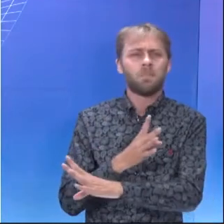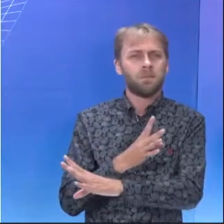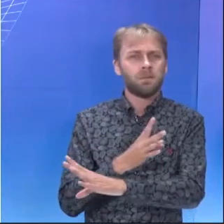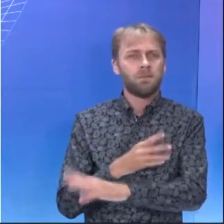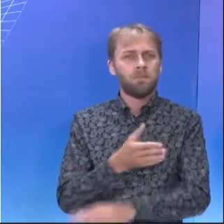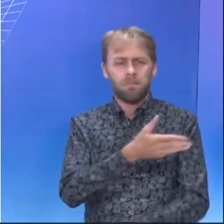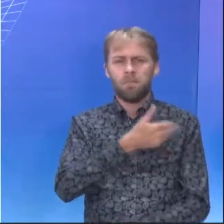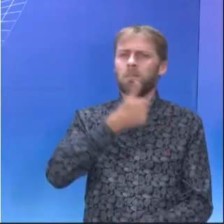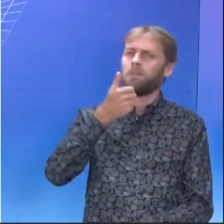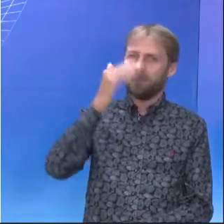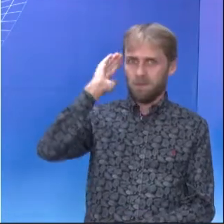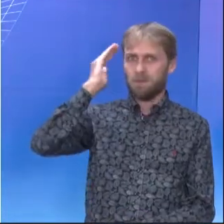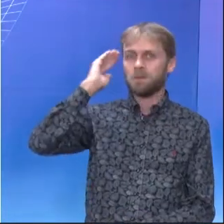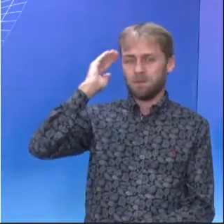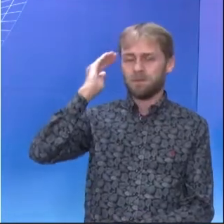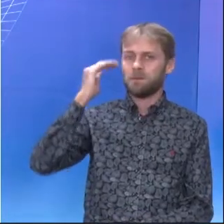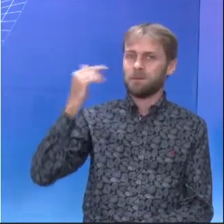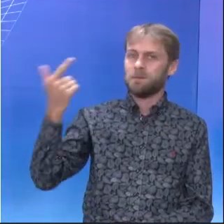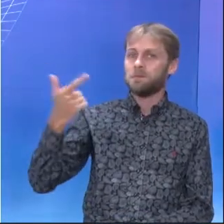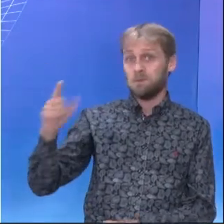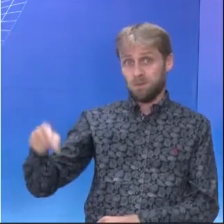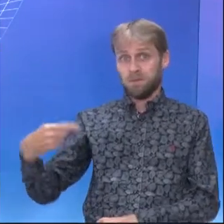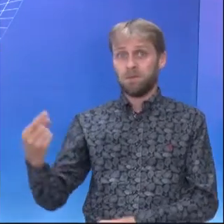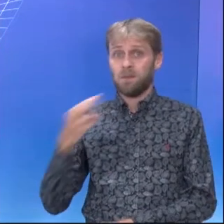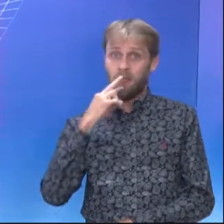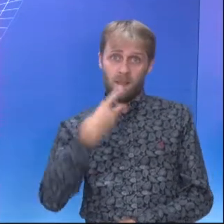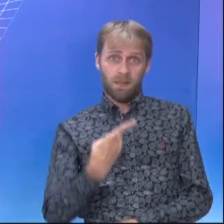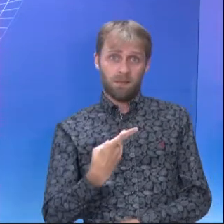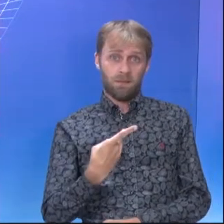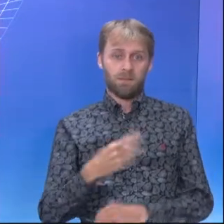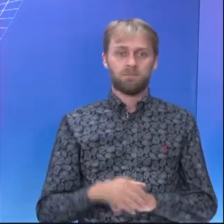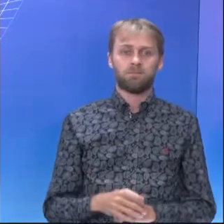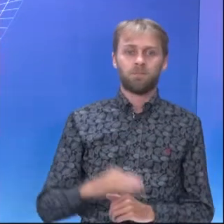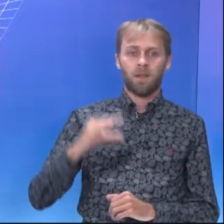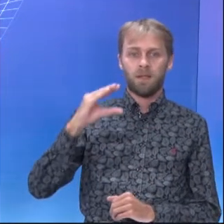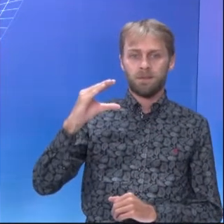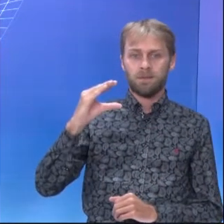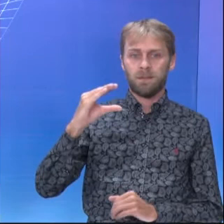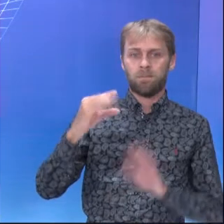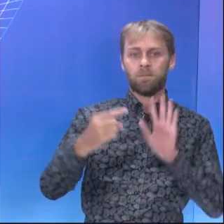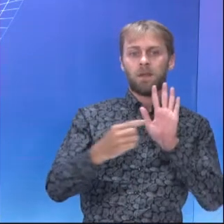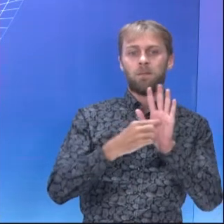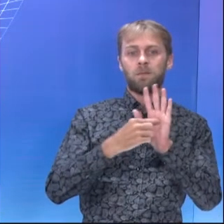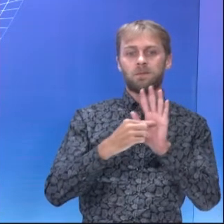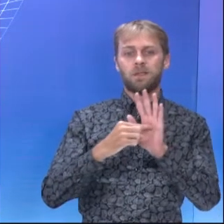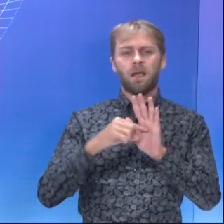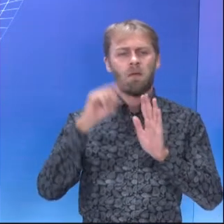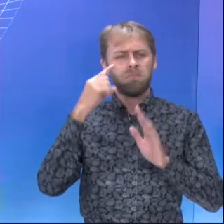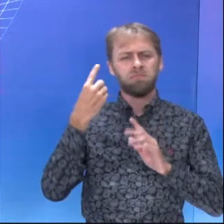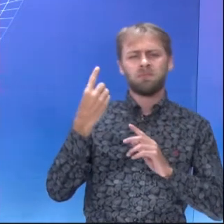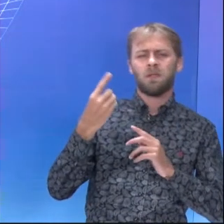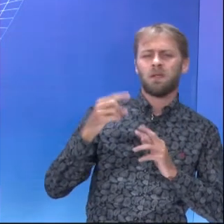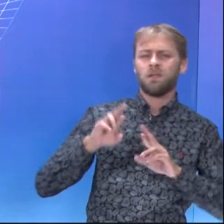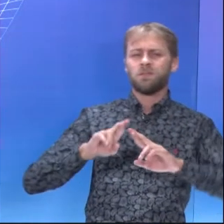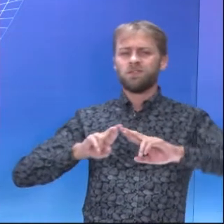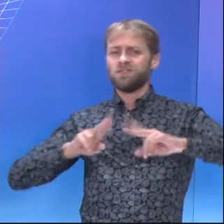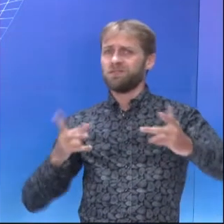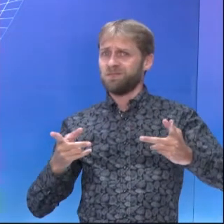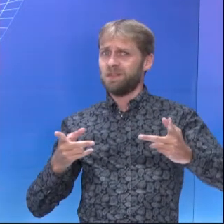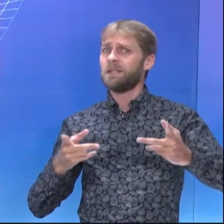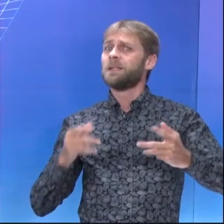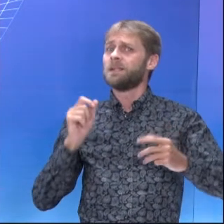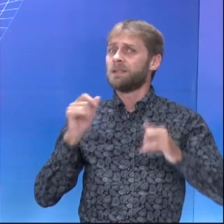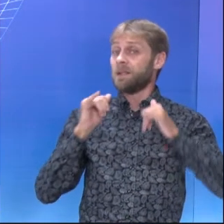que é muito melhor para entender um segundo idioma. Letra C. Apresentar a versão diferente da notícia